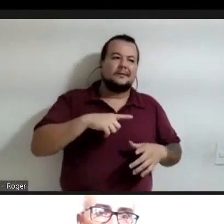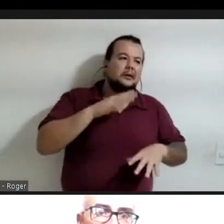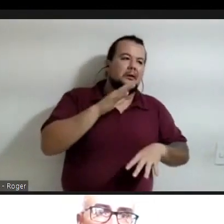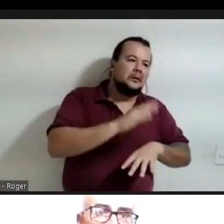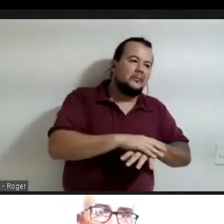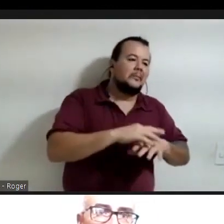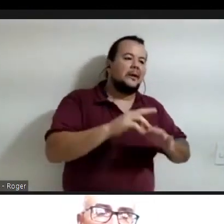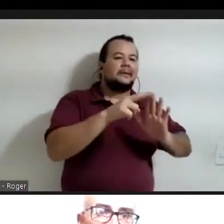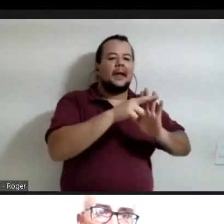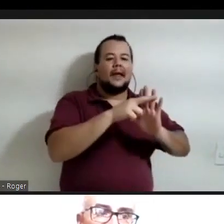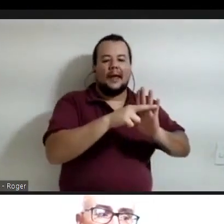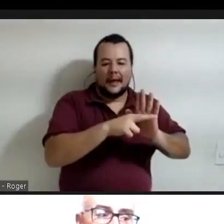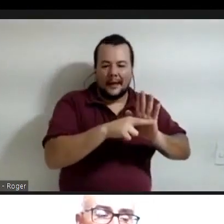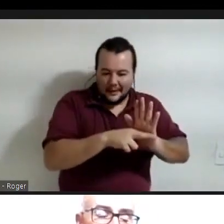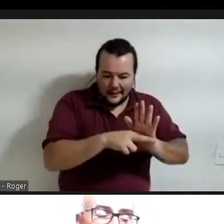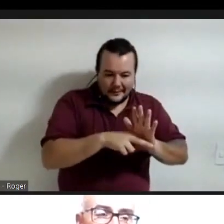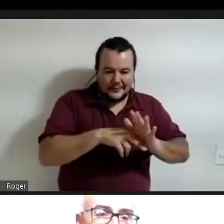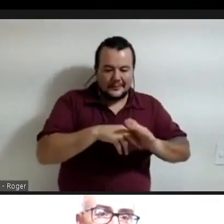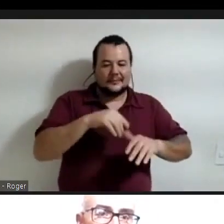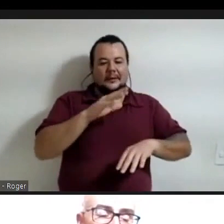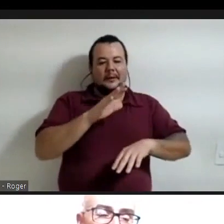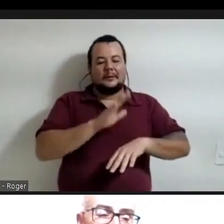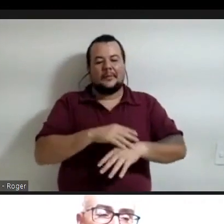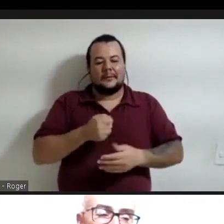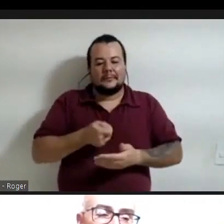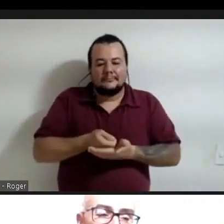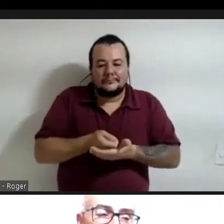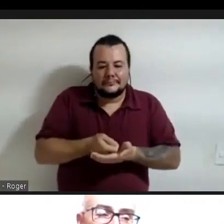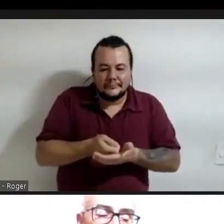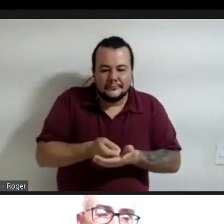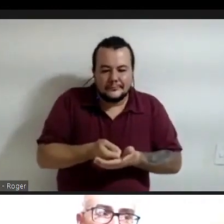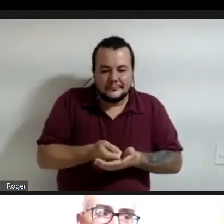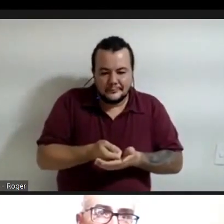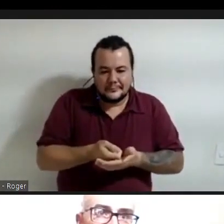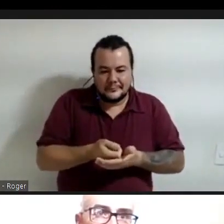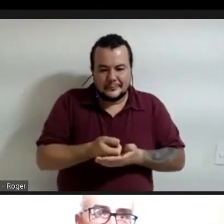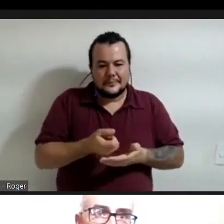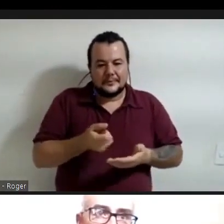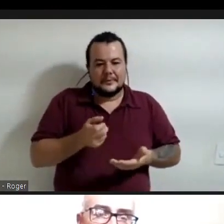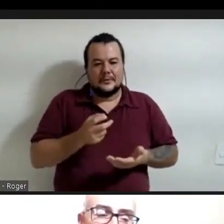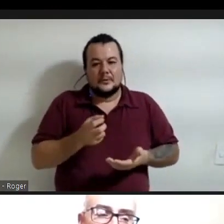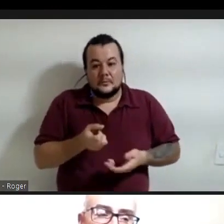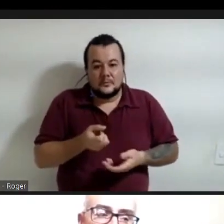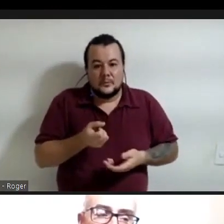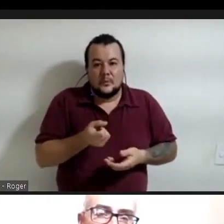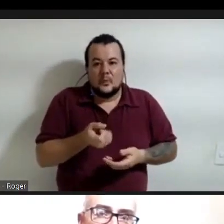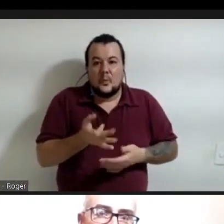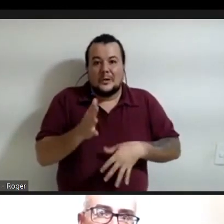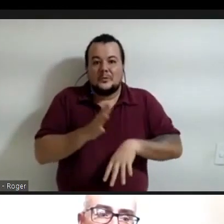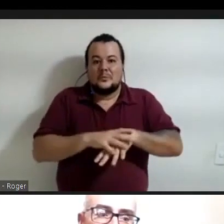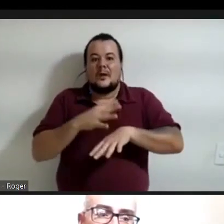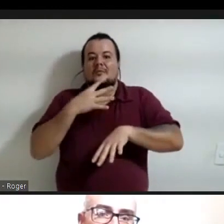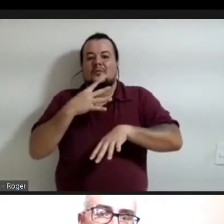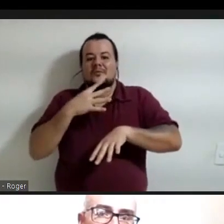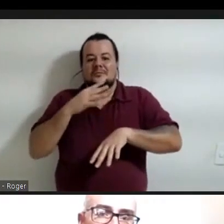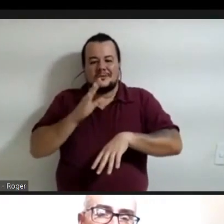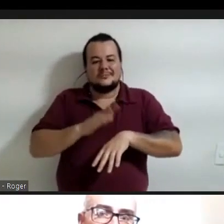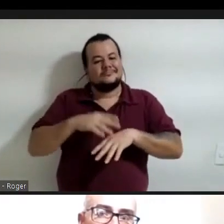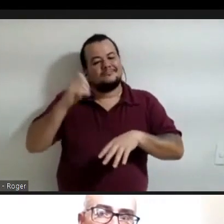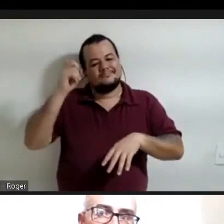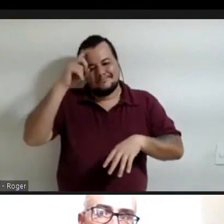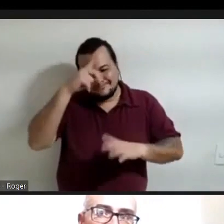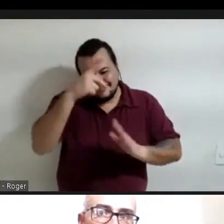requisitos e cada vez mais, quanto mais a gente acumula conhecimento, mais complexo se torna o projeto, o ato de